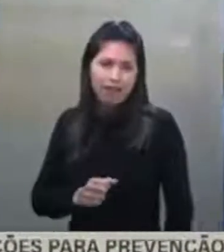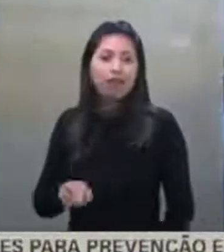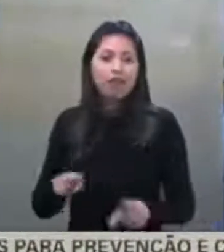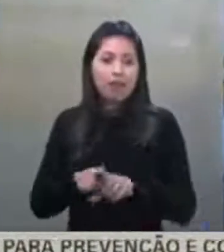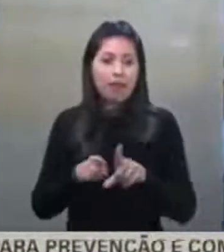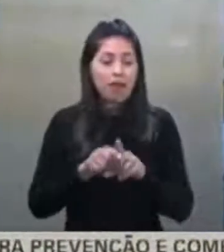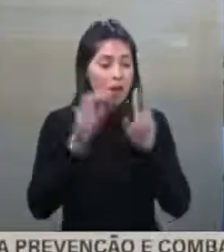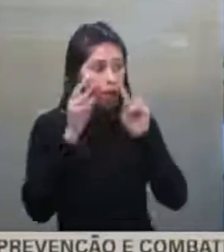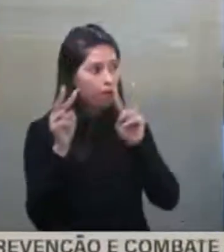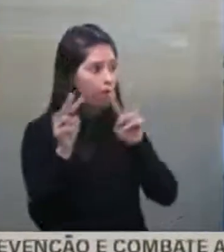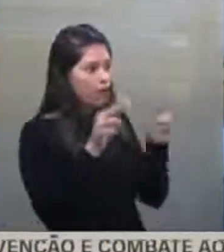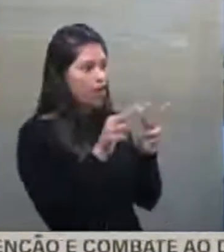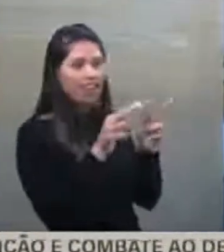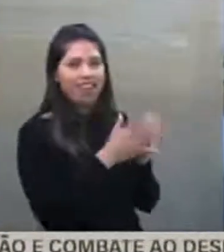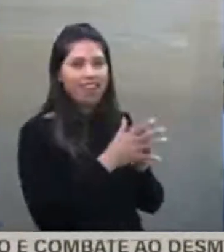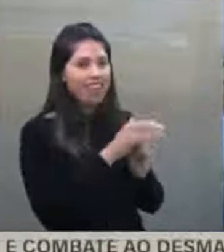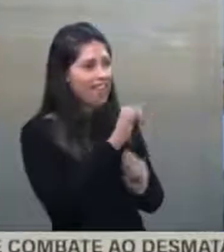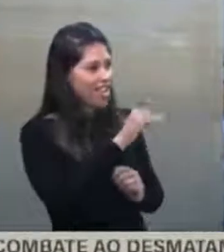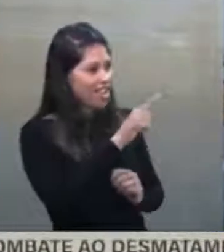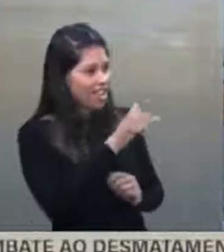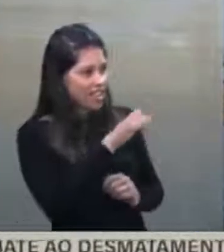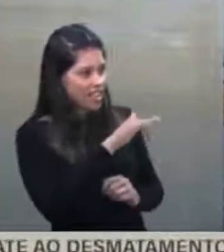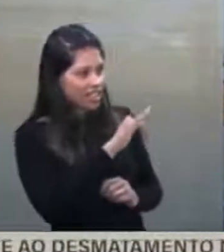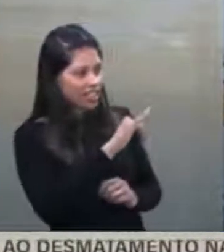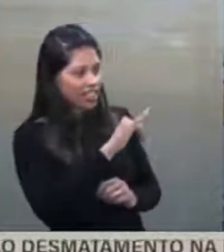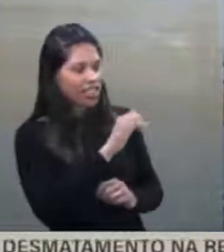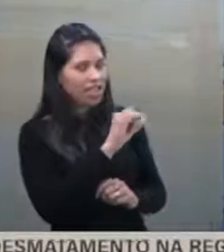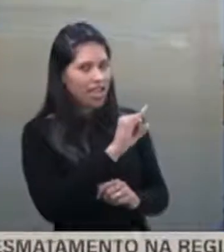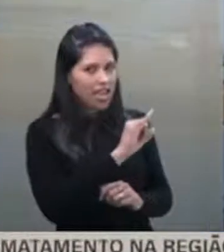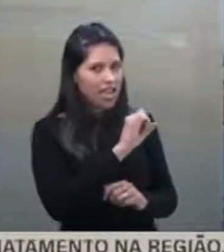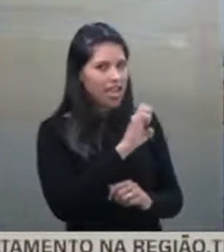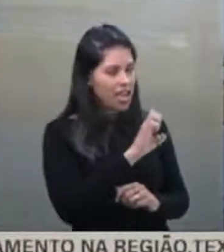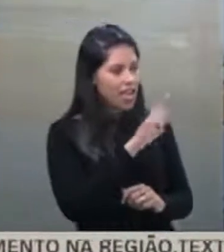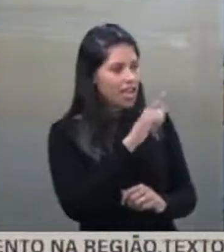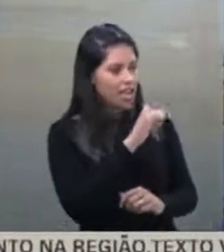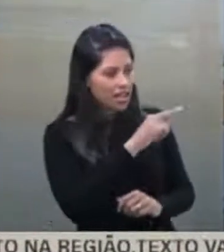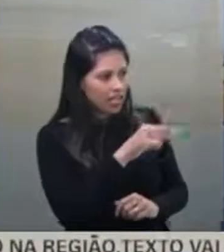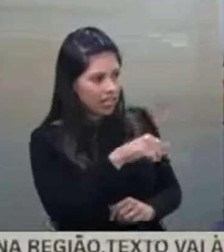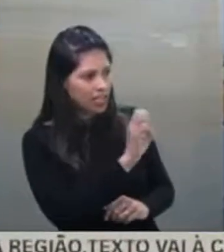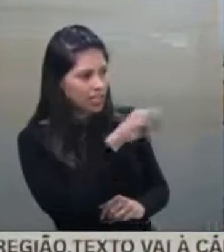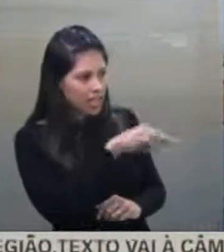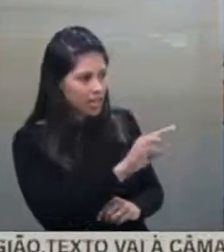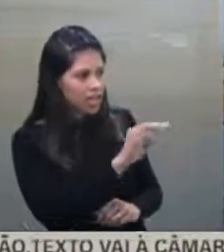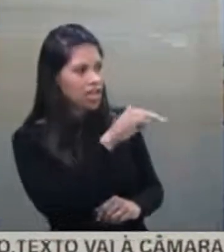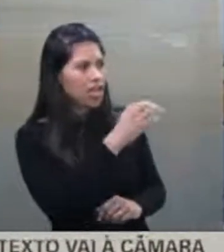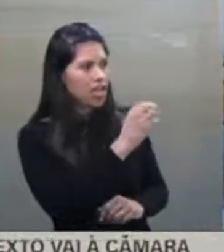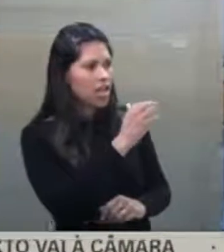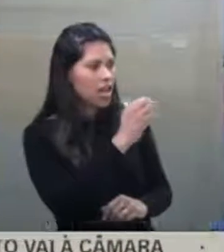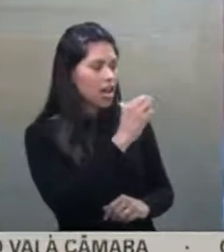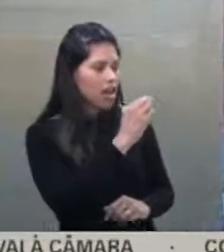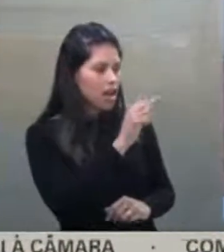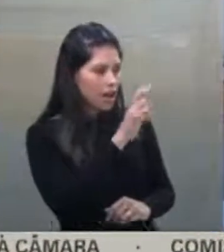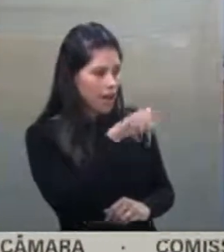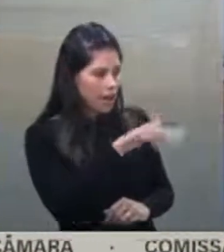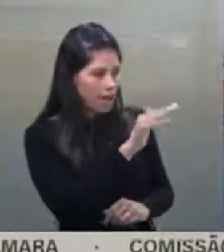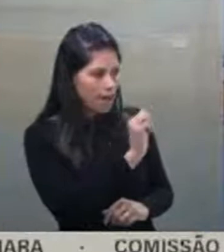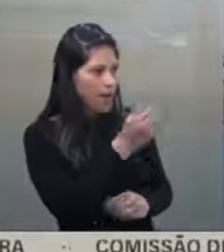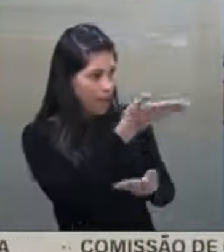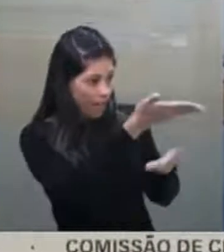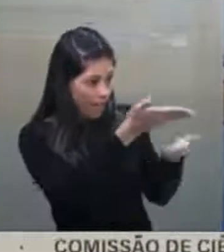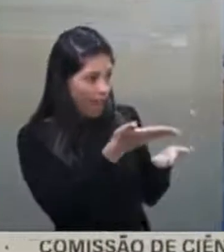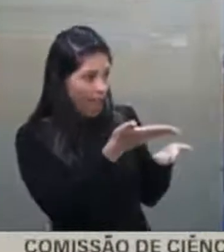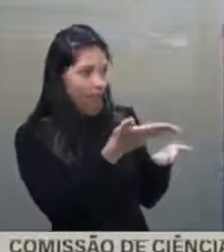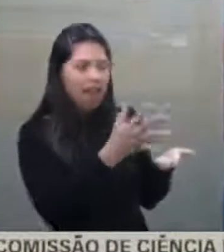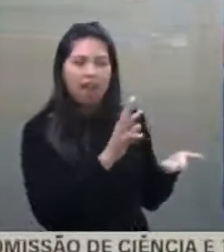senadora, a senadora Elisiane Gama, que é uma senadora querida por todos